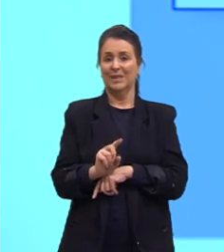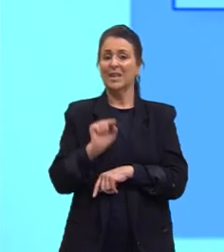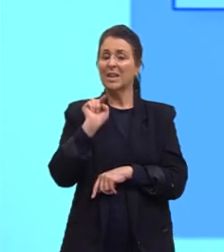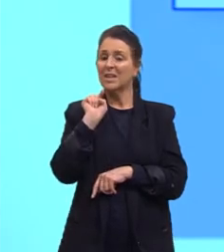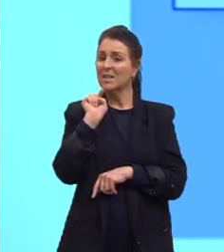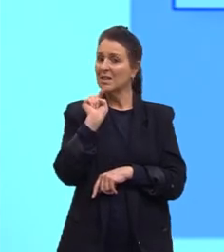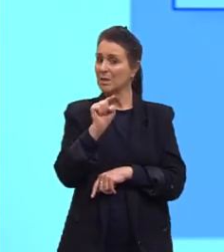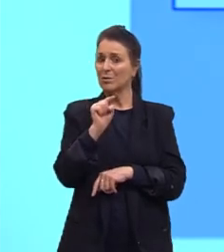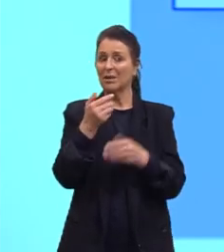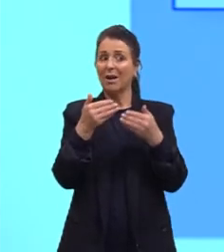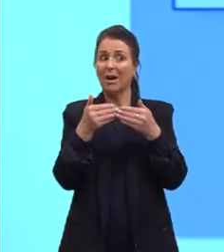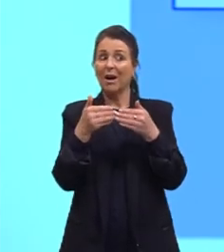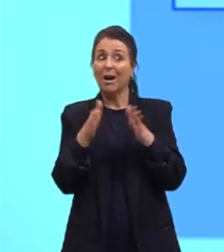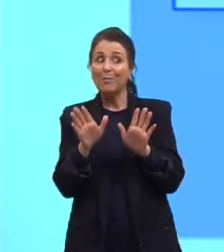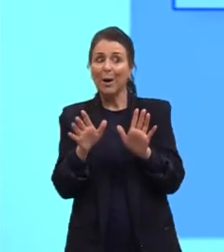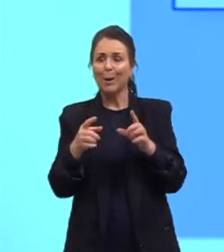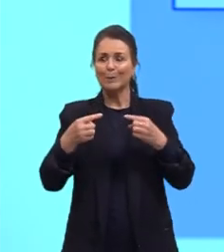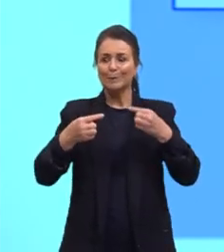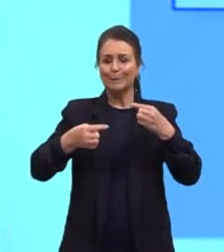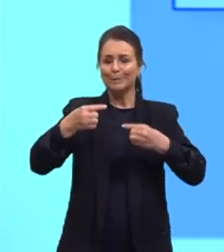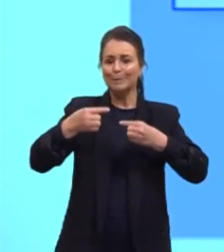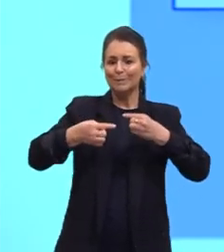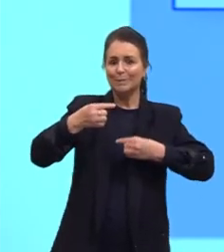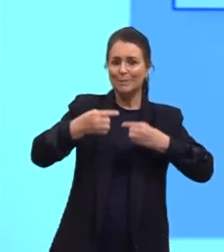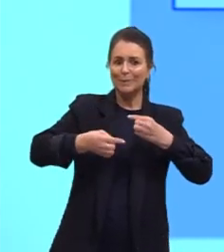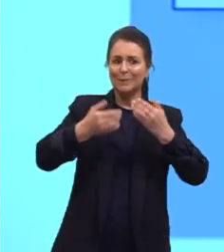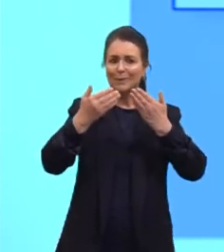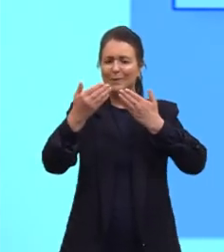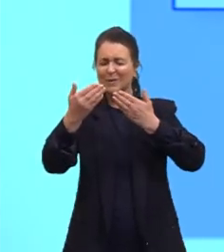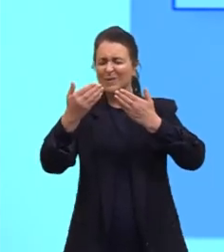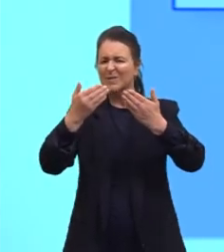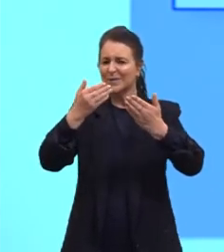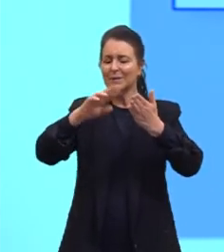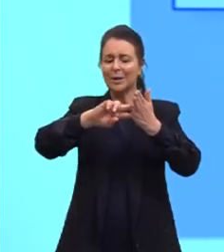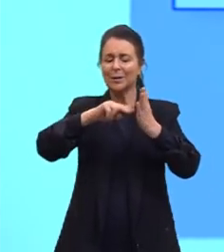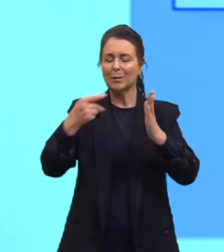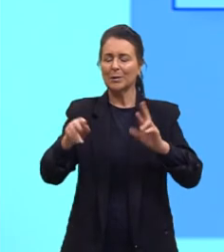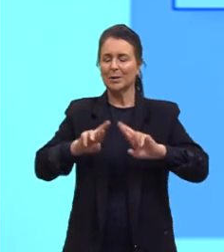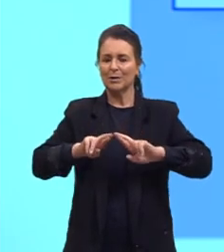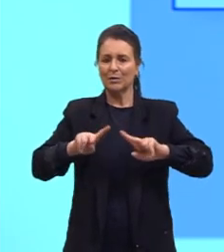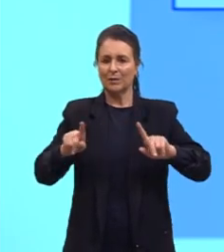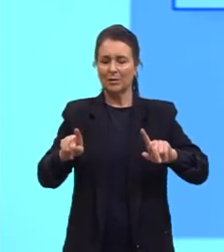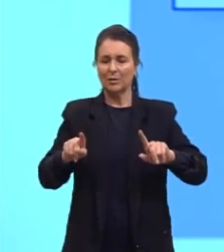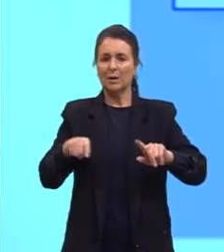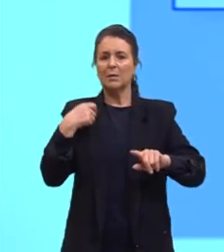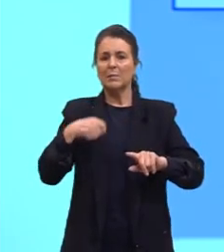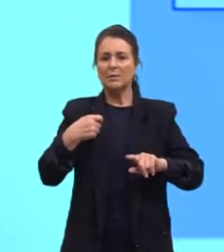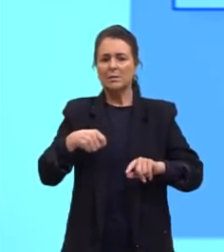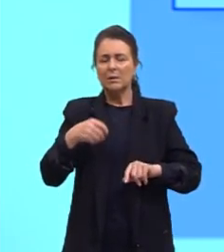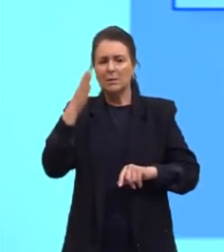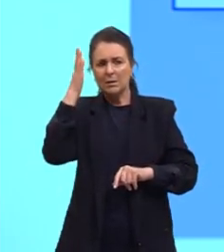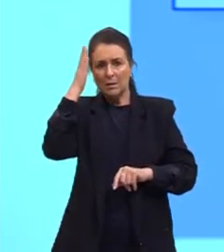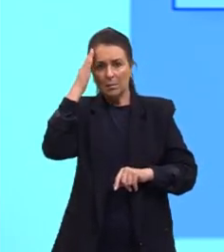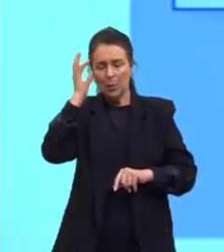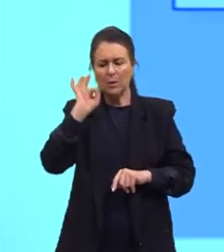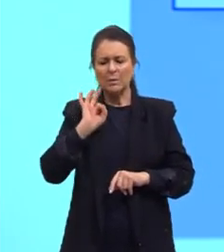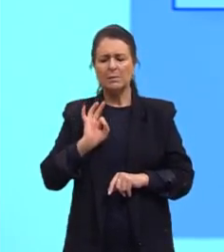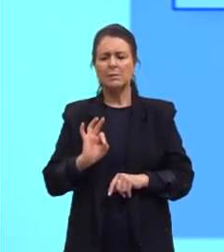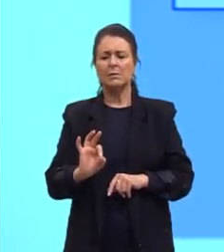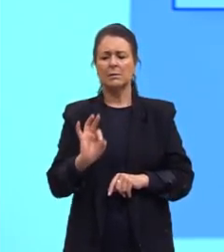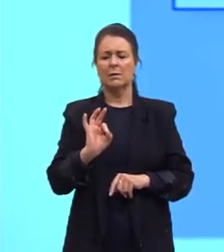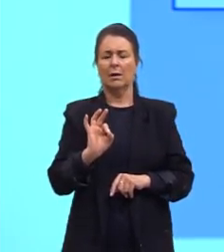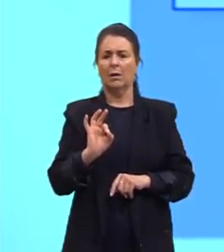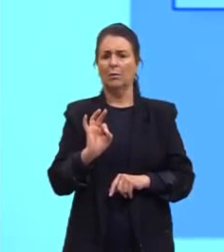fica aberto a algumas interpretações diferentes, né? Mas tem que ver o que de fato a gente consegue olhar